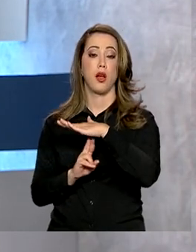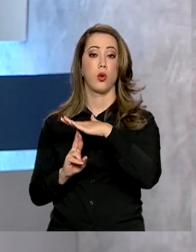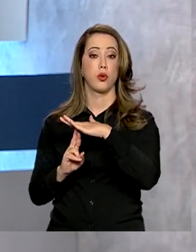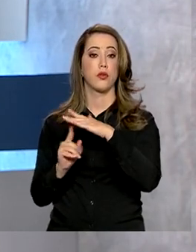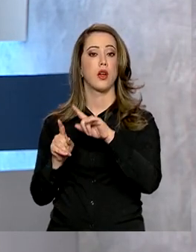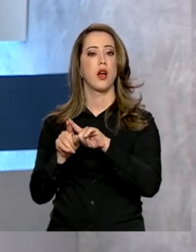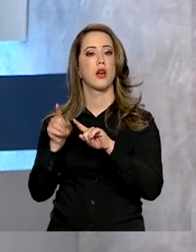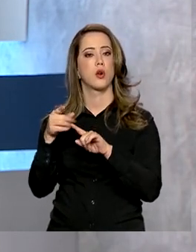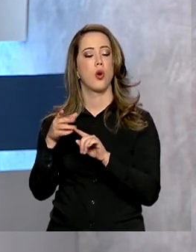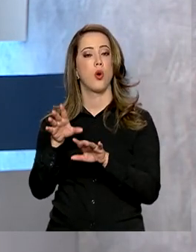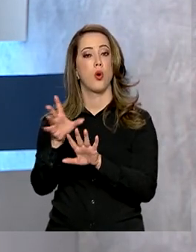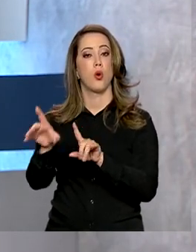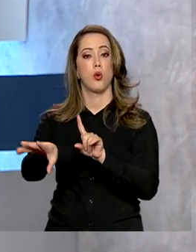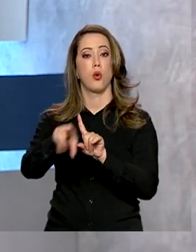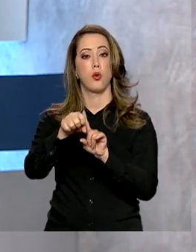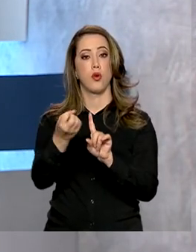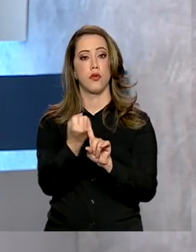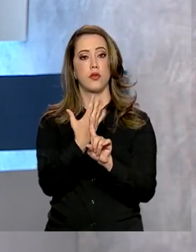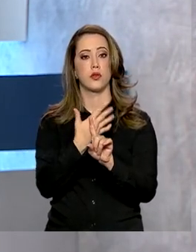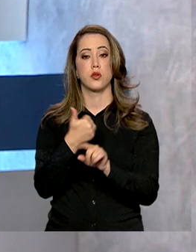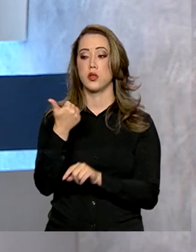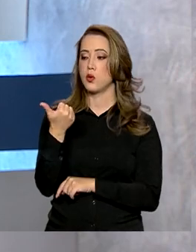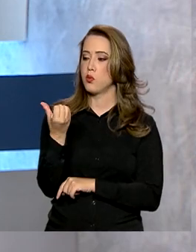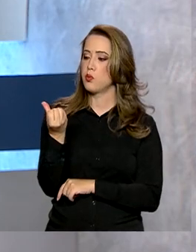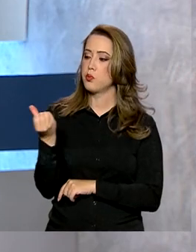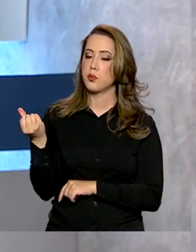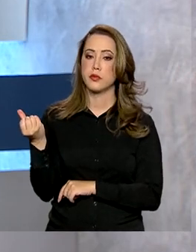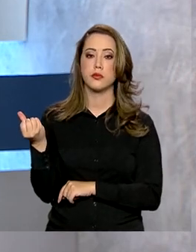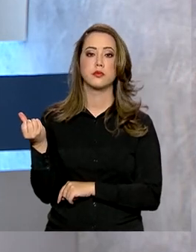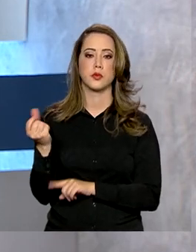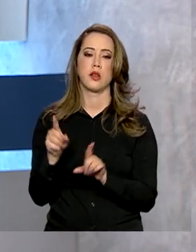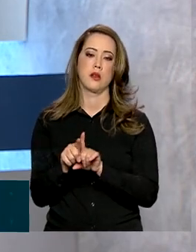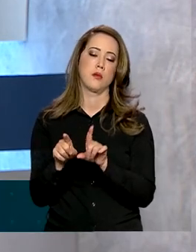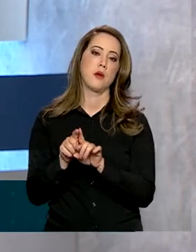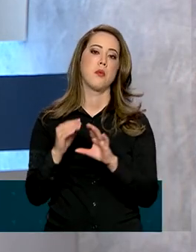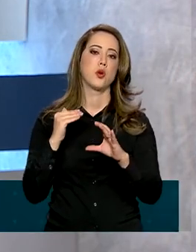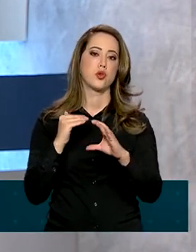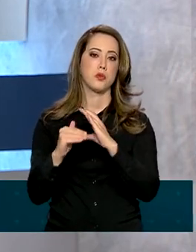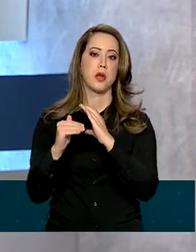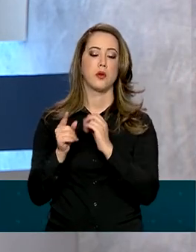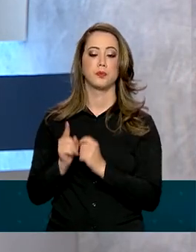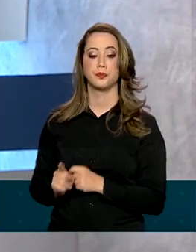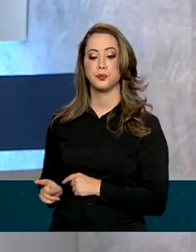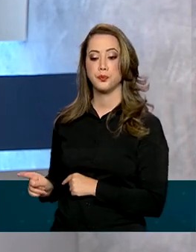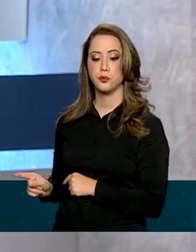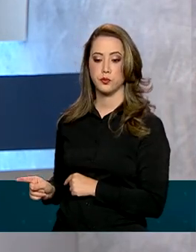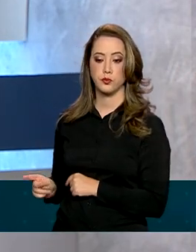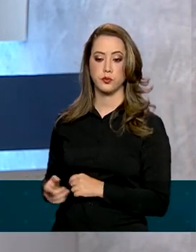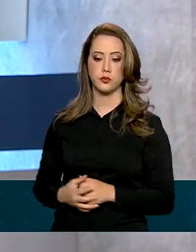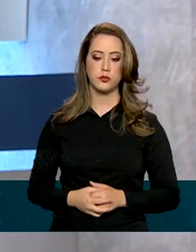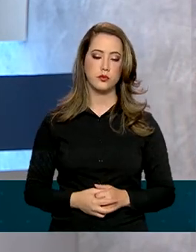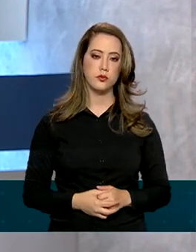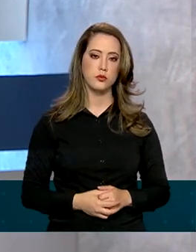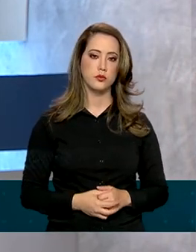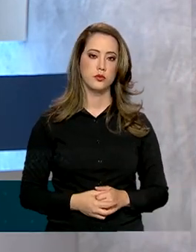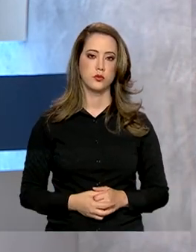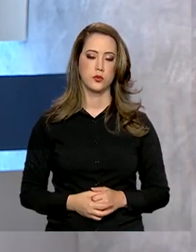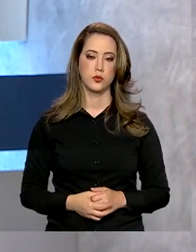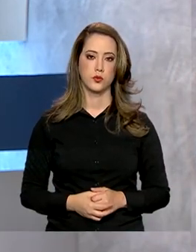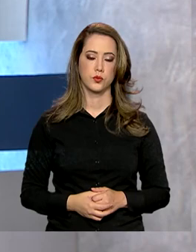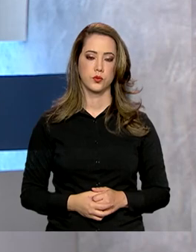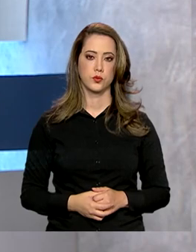contato com a ouvidoria pelo número 166. Também pode enviar um e-mail para o endereço que aparece aí na sua tela. É